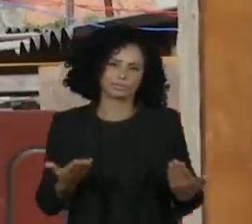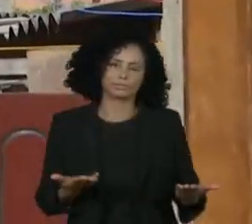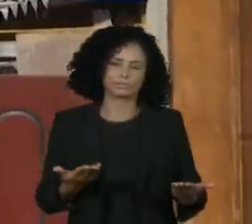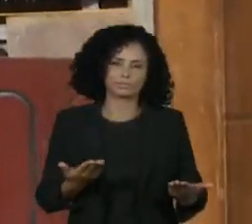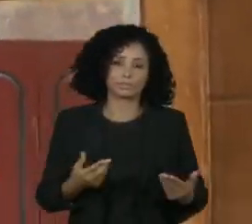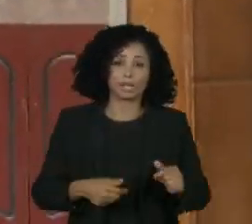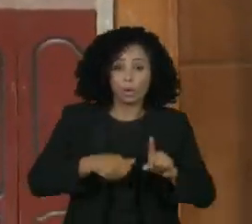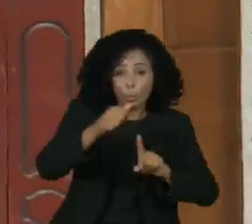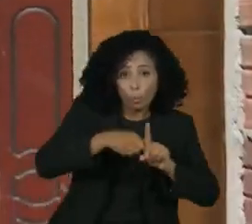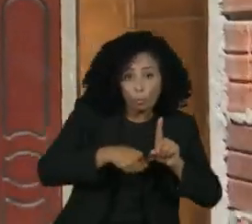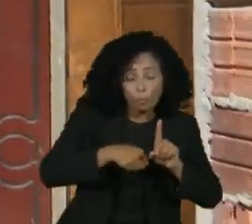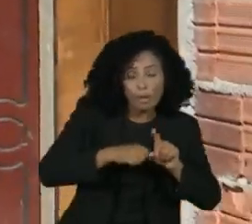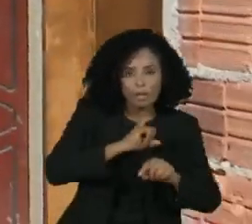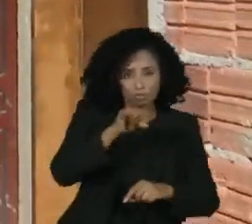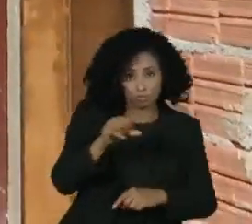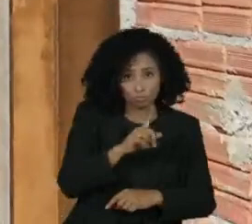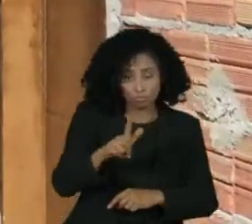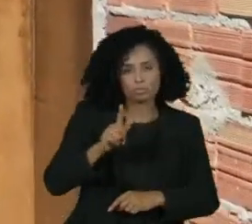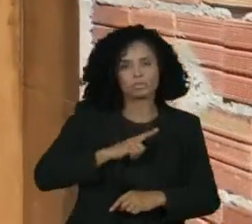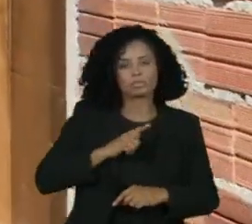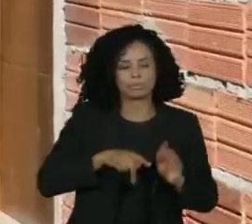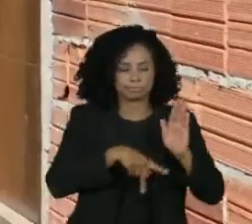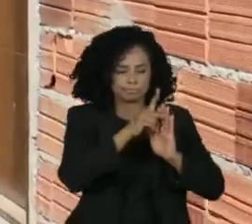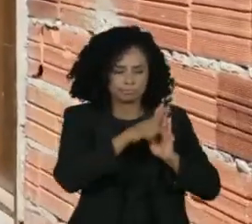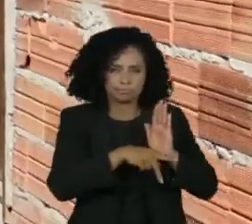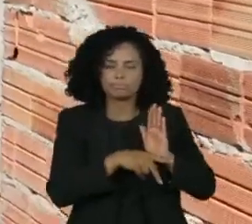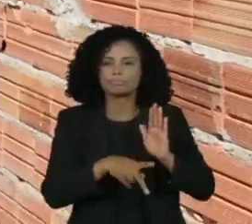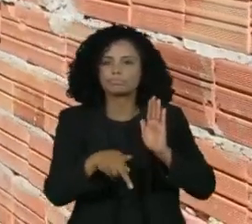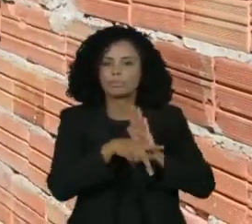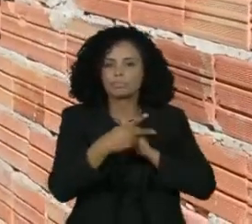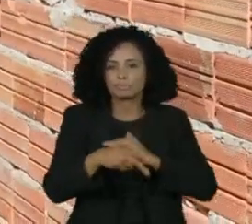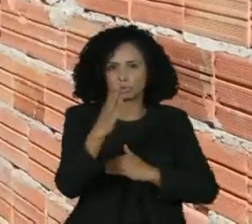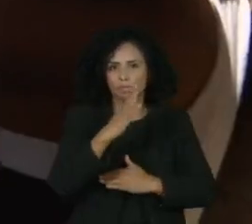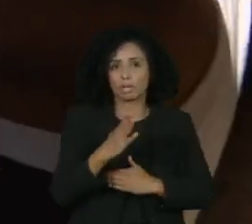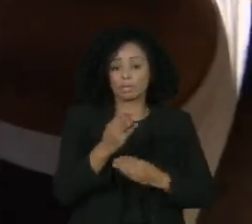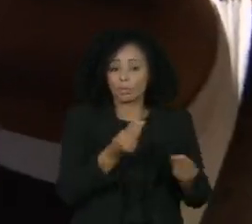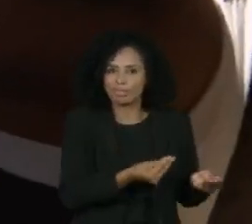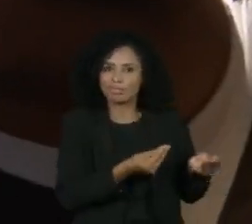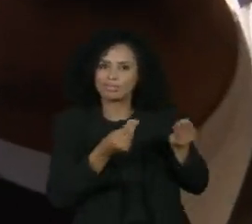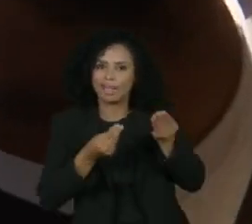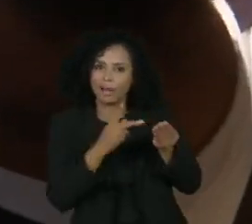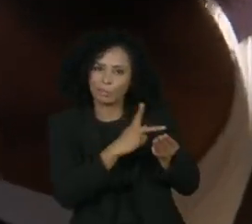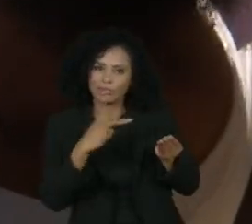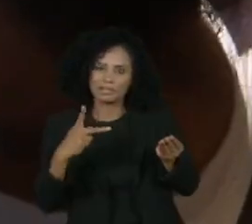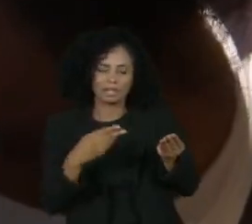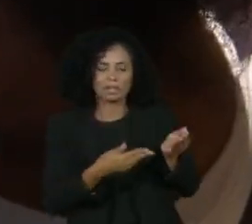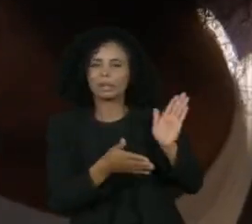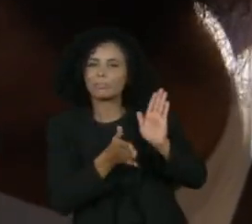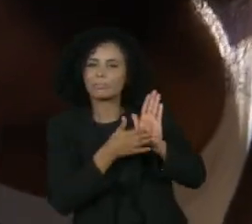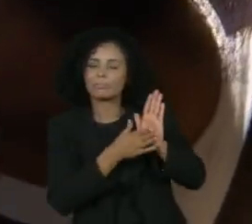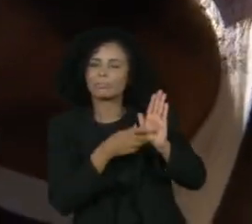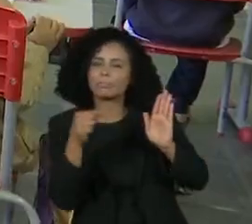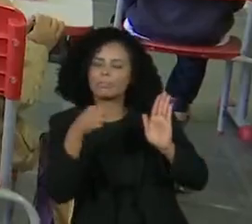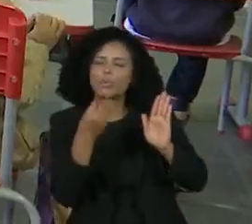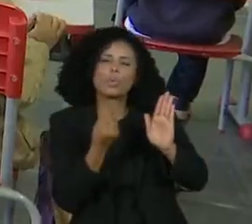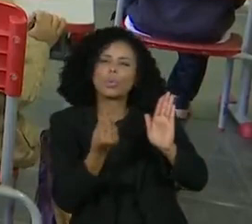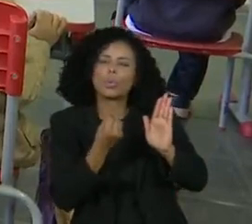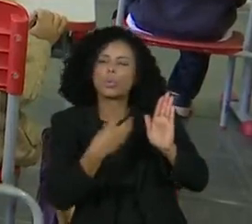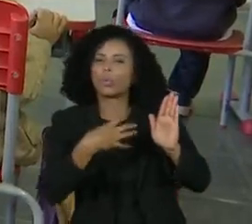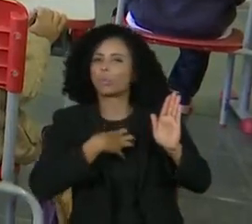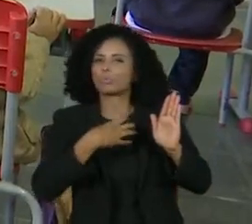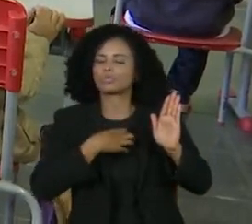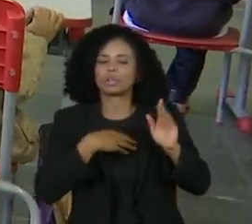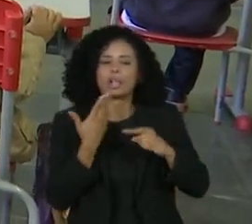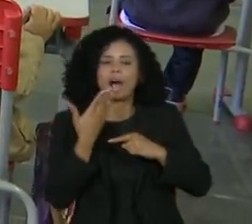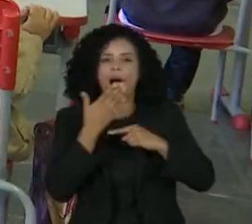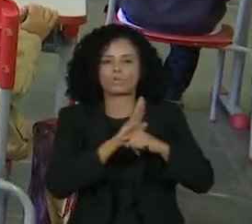chamado Plano País será entregue aos candidatos à presidência da República como sugestão de medidas a serem incluídas